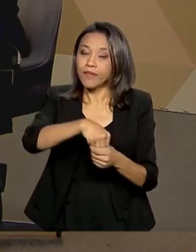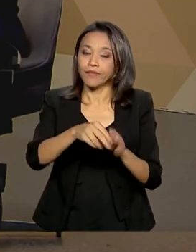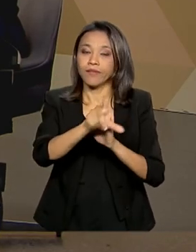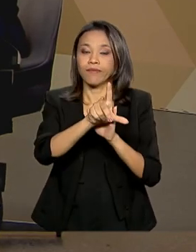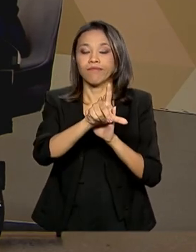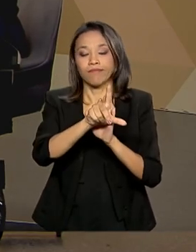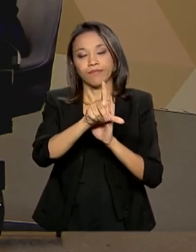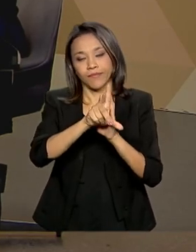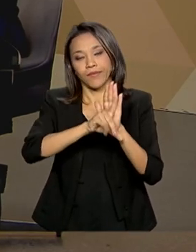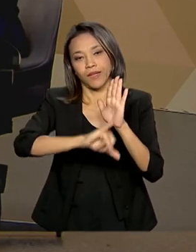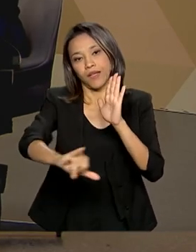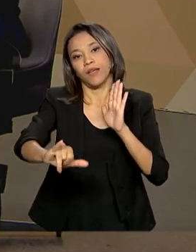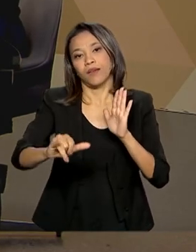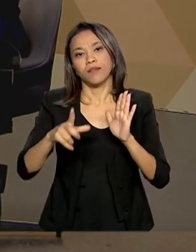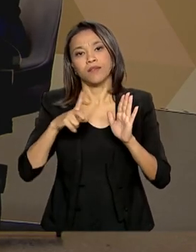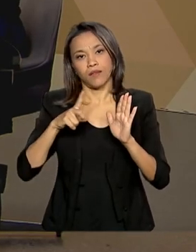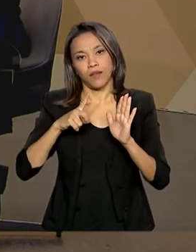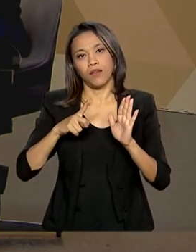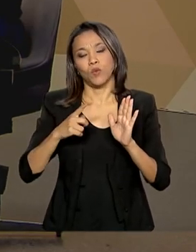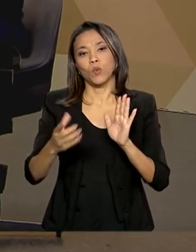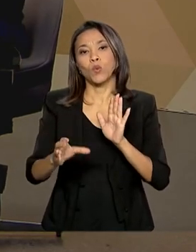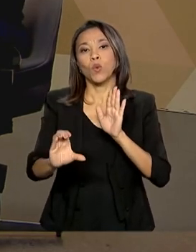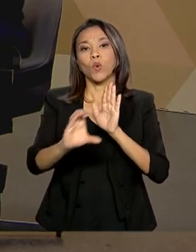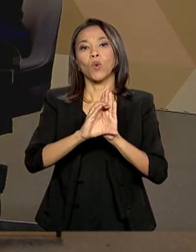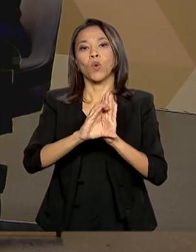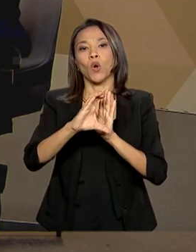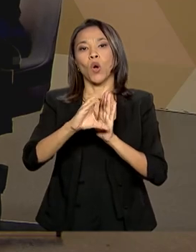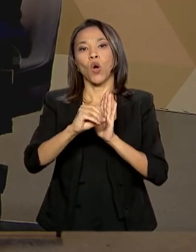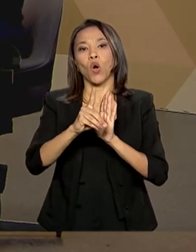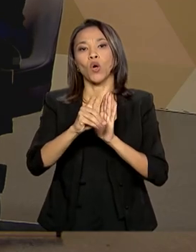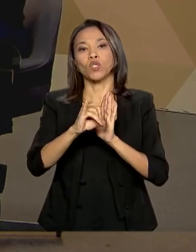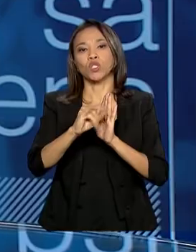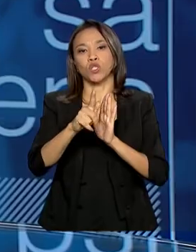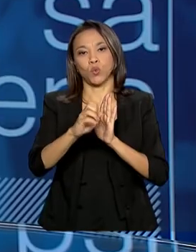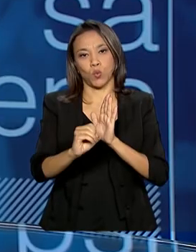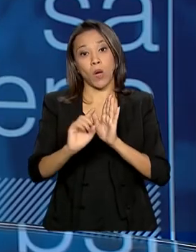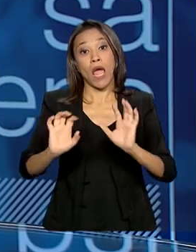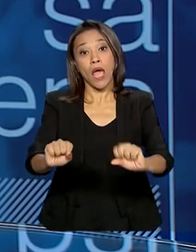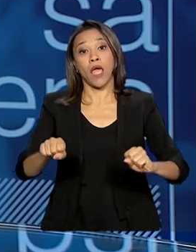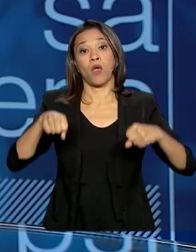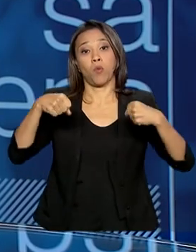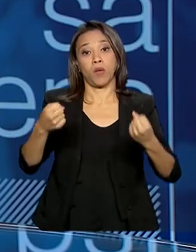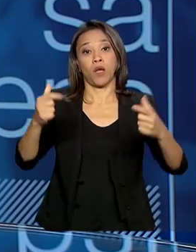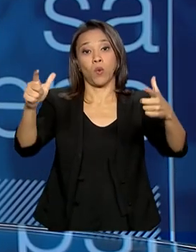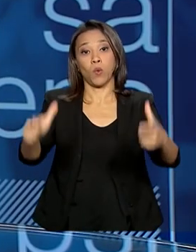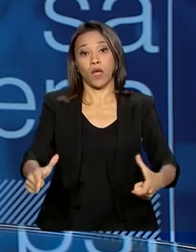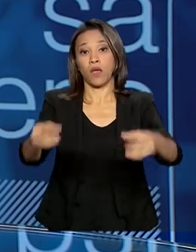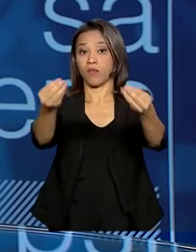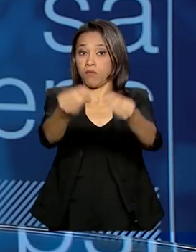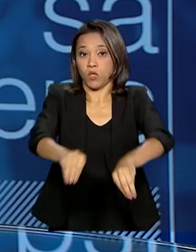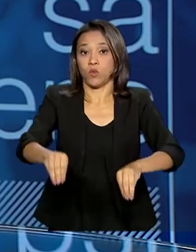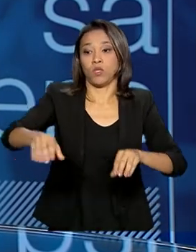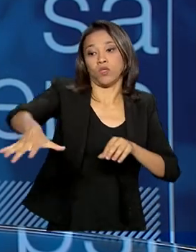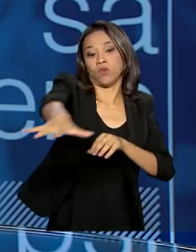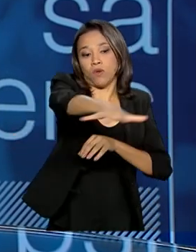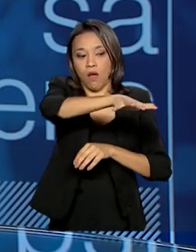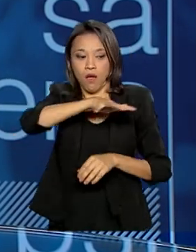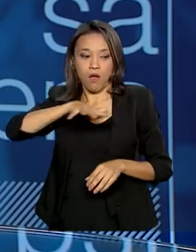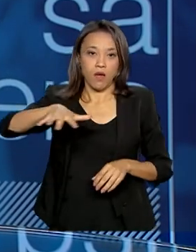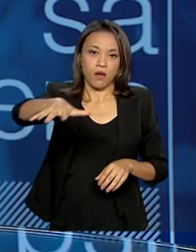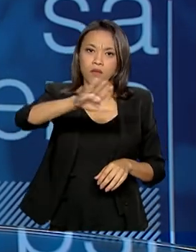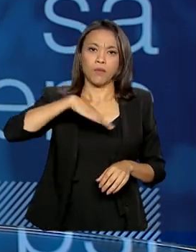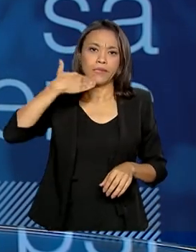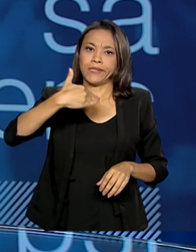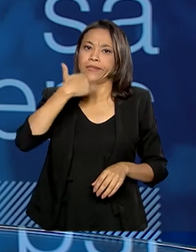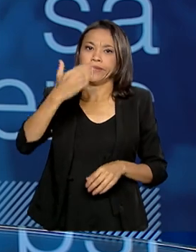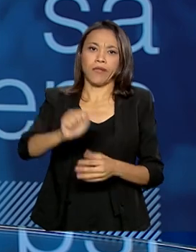Isso é previsto no Código Florestal da recuperação, tem que recuperar aquele local que foi degradado. Então, não adianta você só